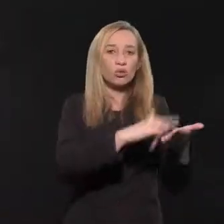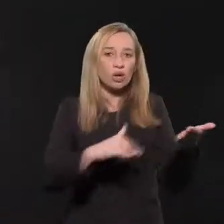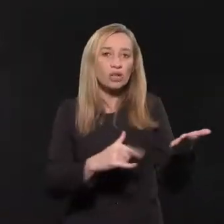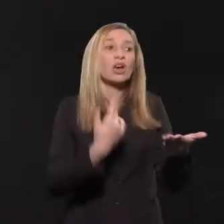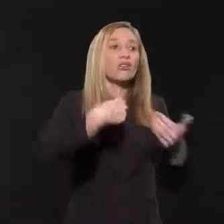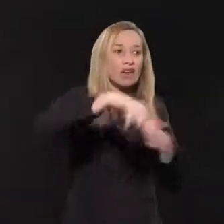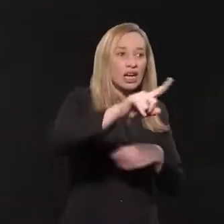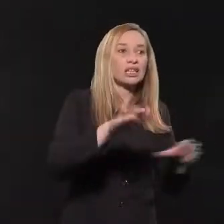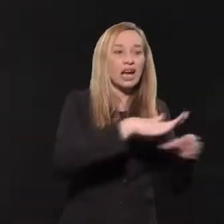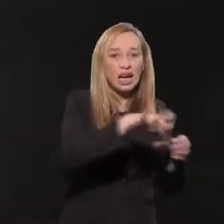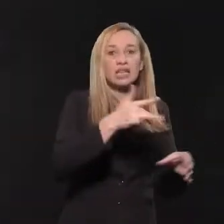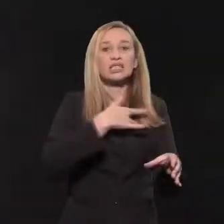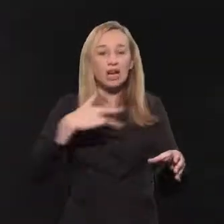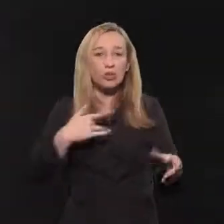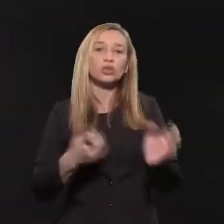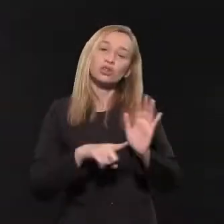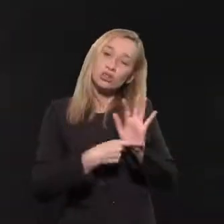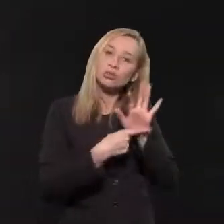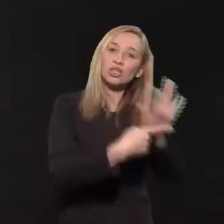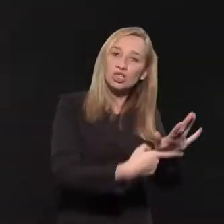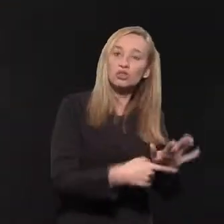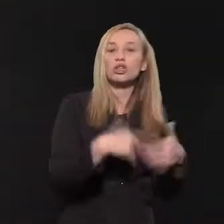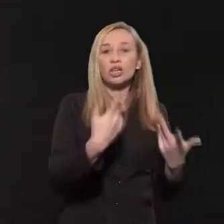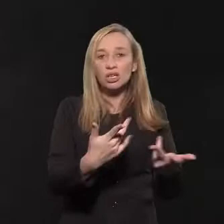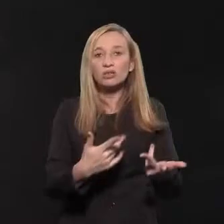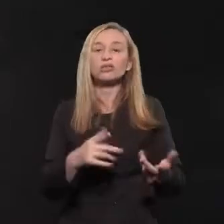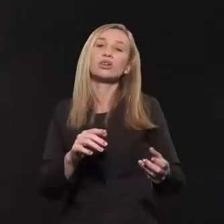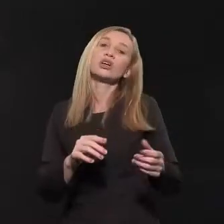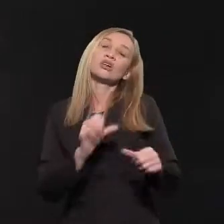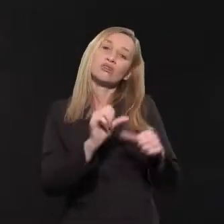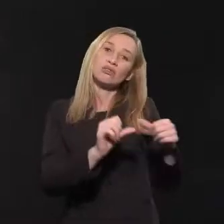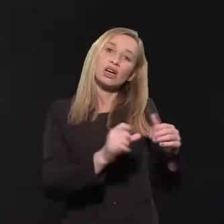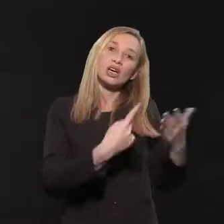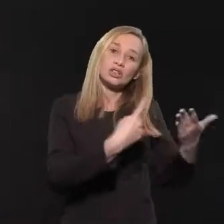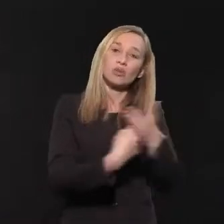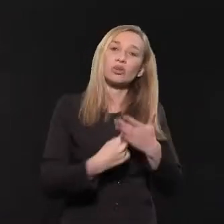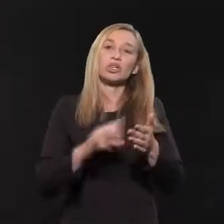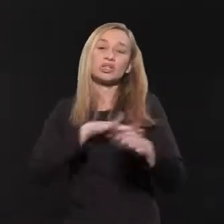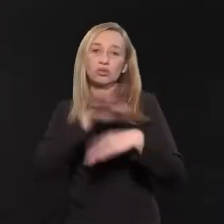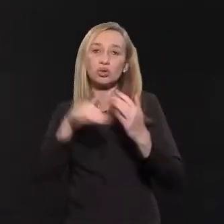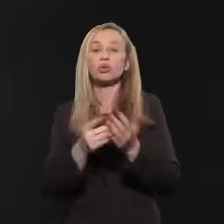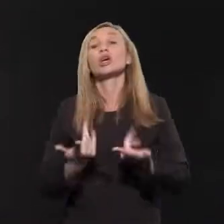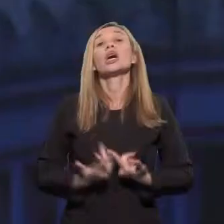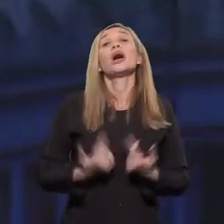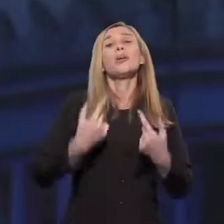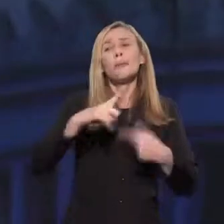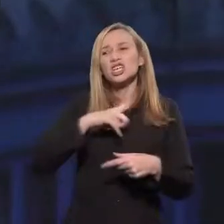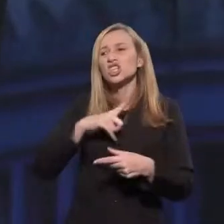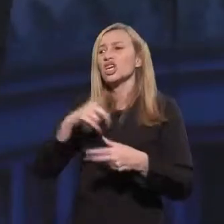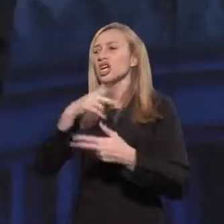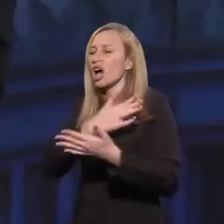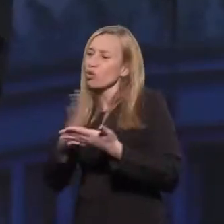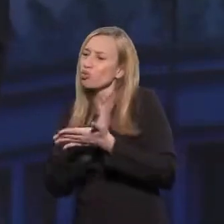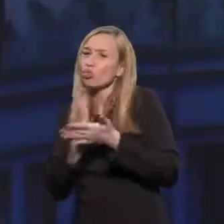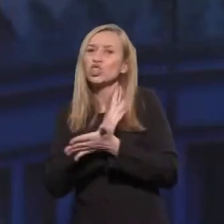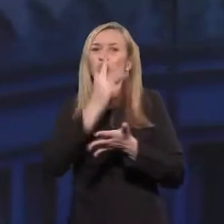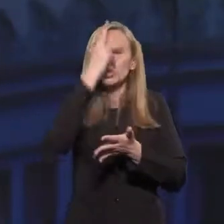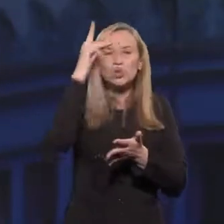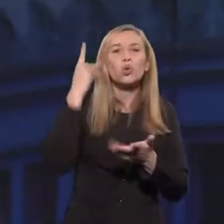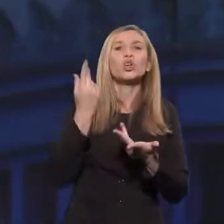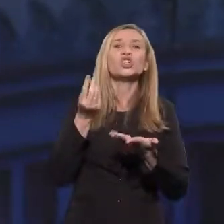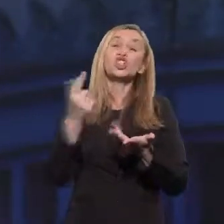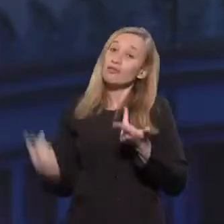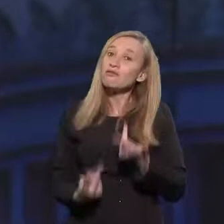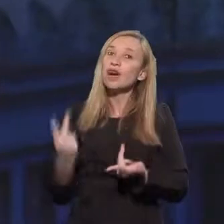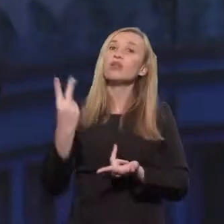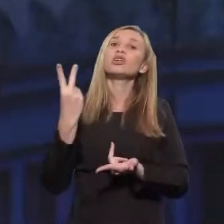vá a uma unidade de saúde, que com certeza a gente vai fazer um esquema vacinal, vai atualizar a proteção de todos. Mas a gente tem algumas pessoas que